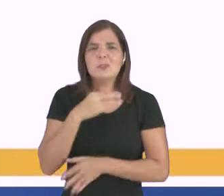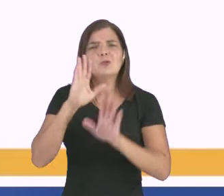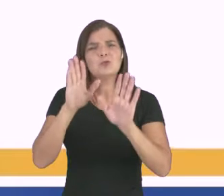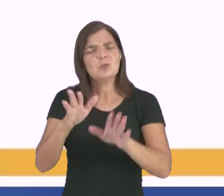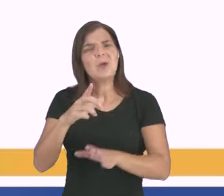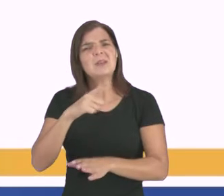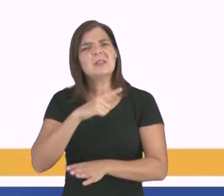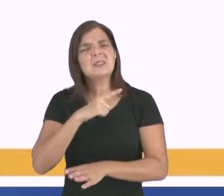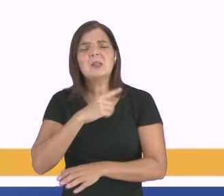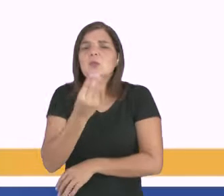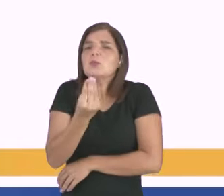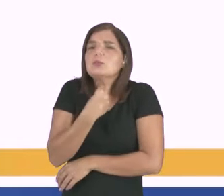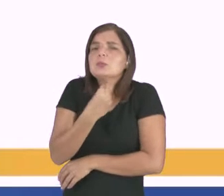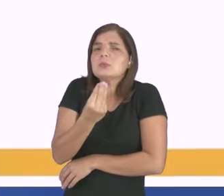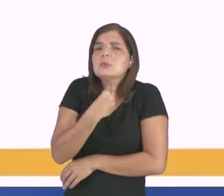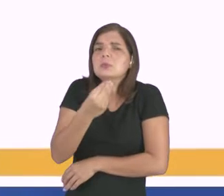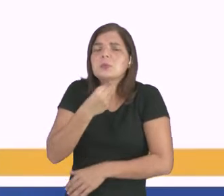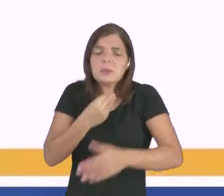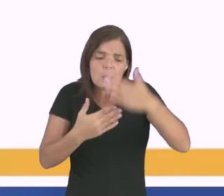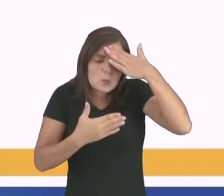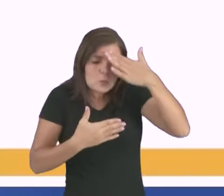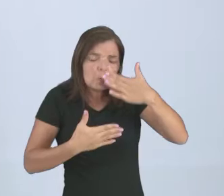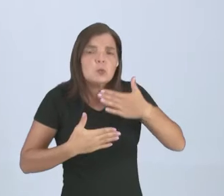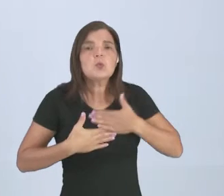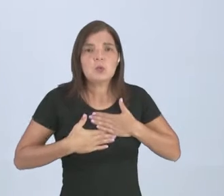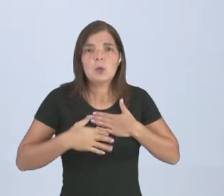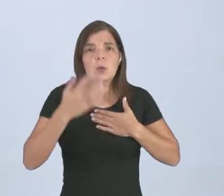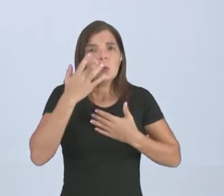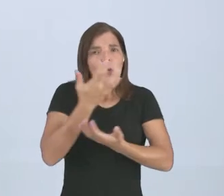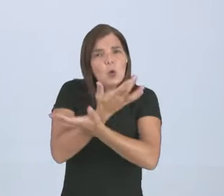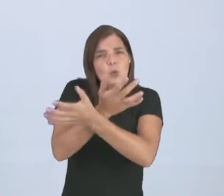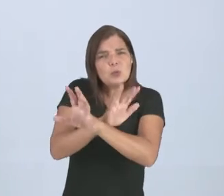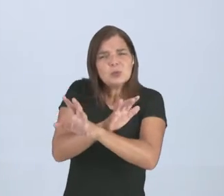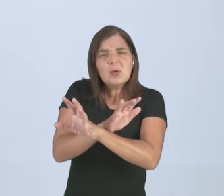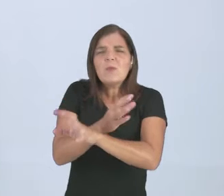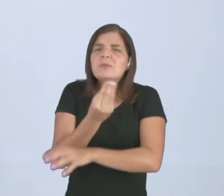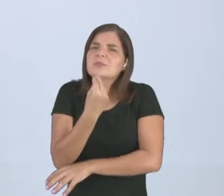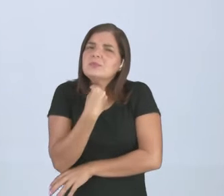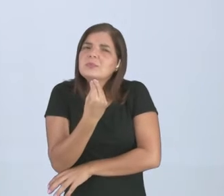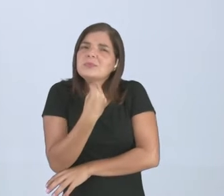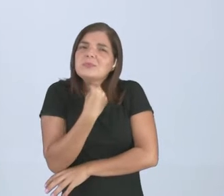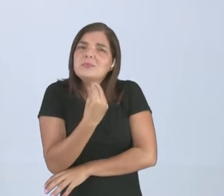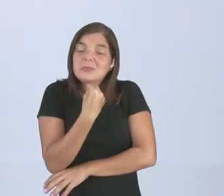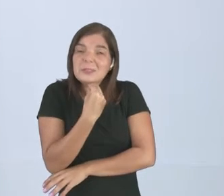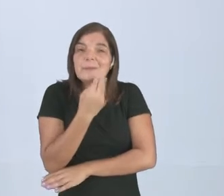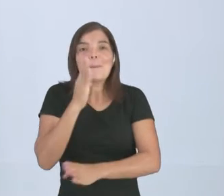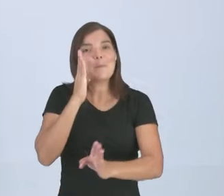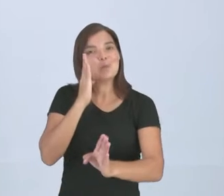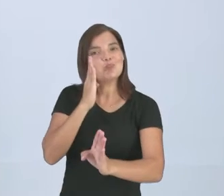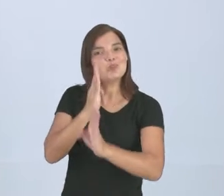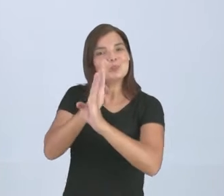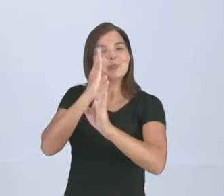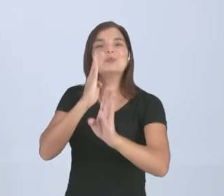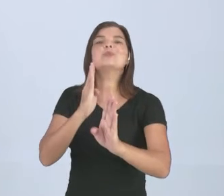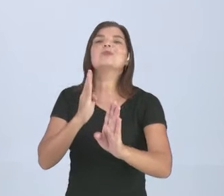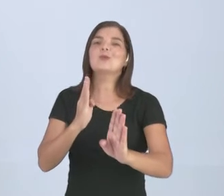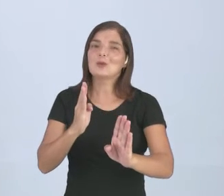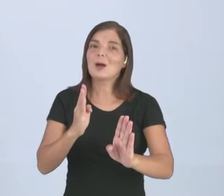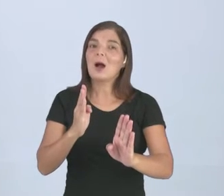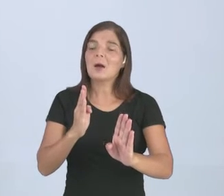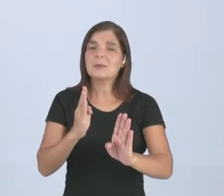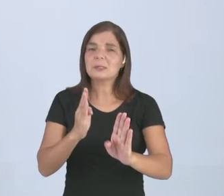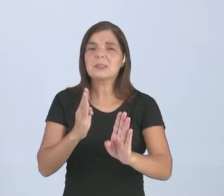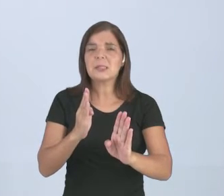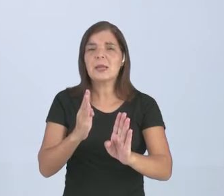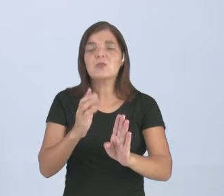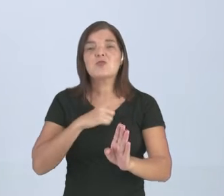possui debilidades nas suas estruturas, ou seja, os ossos já estão mais fragilizados, né? Devido a pouco